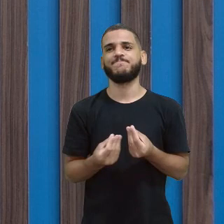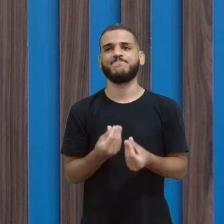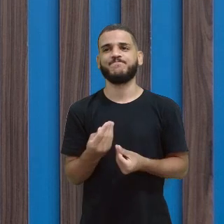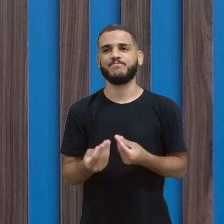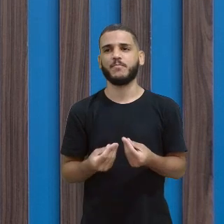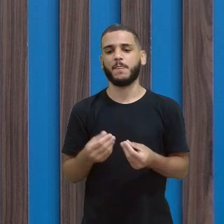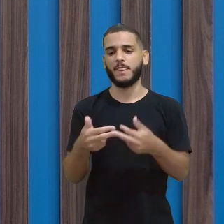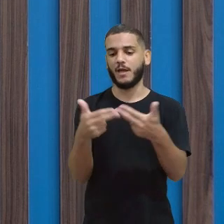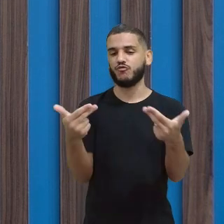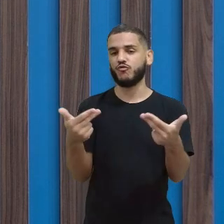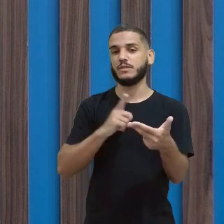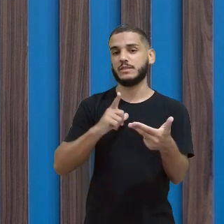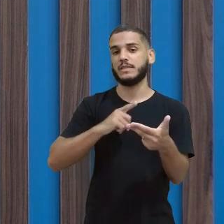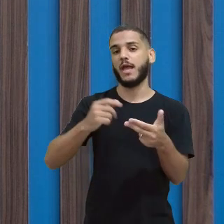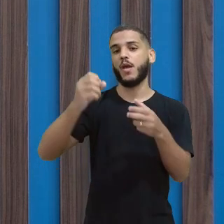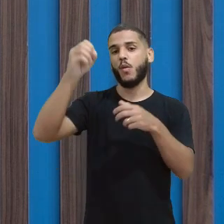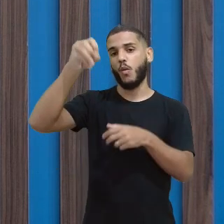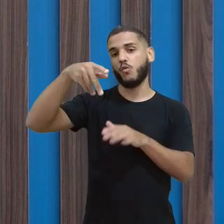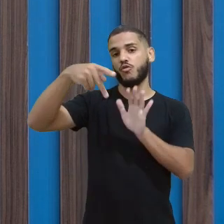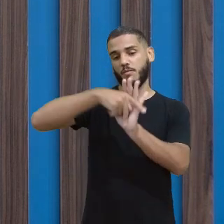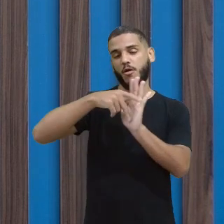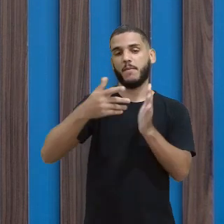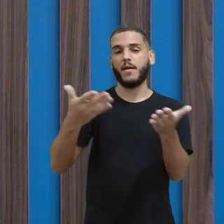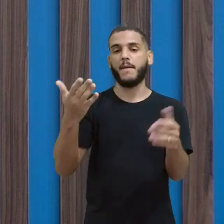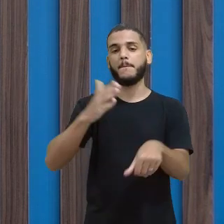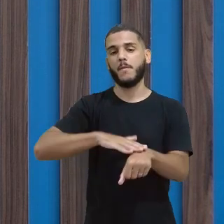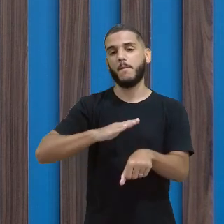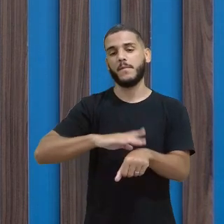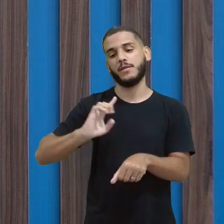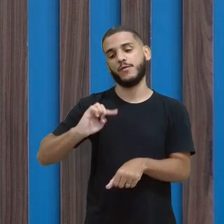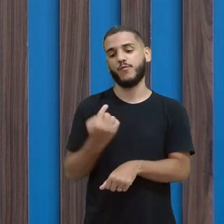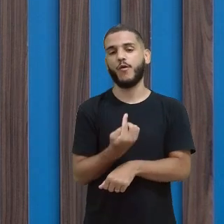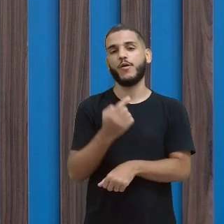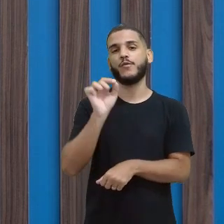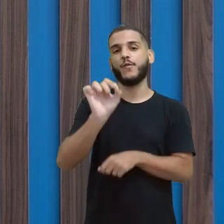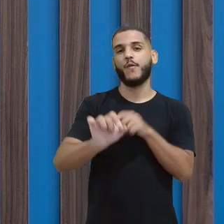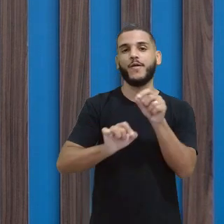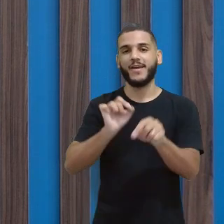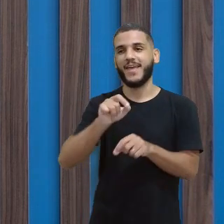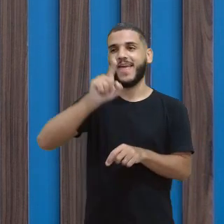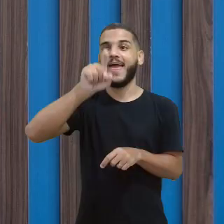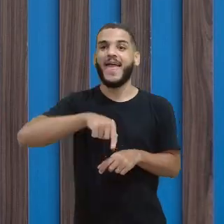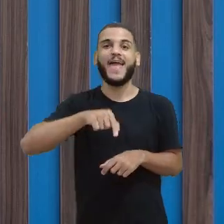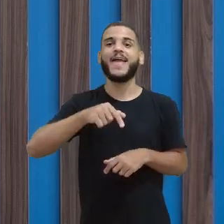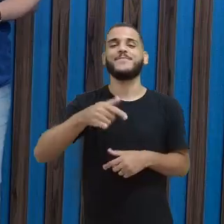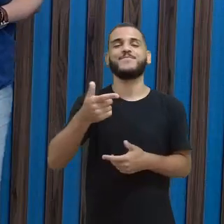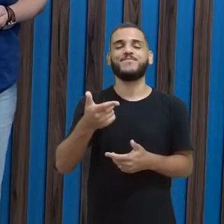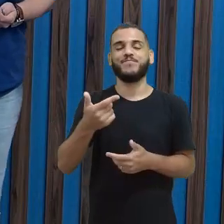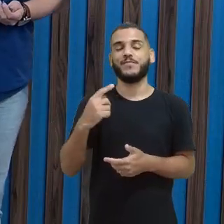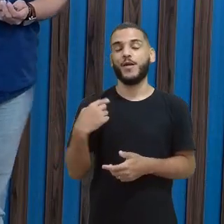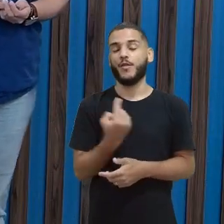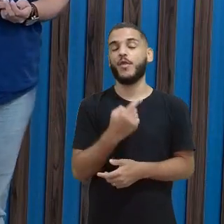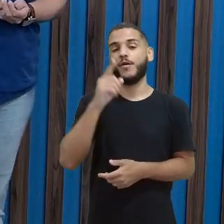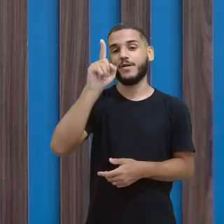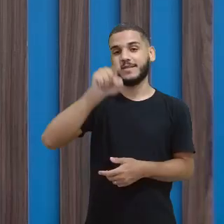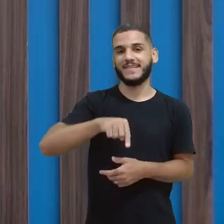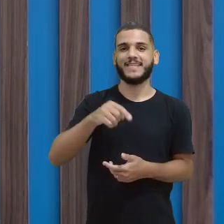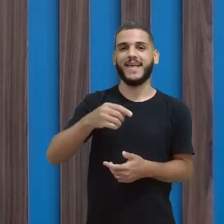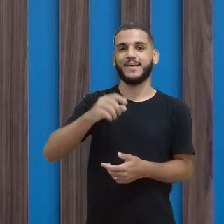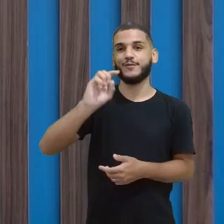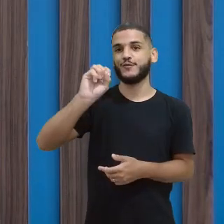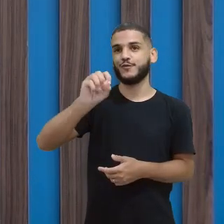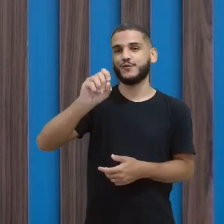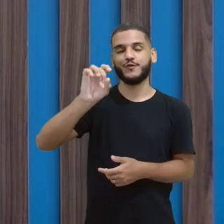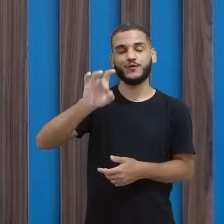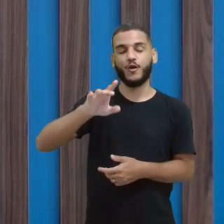corpos iluminados, né? Mas, nesse momento aqui, somos apenas corpos iluminados, né, Carol? É verdade, somos corpos graças a essa